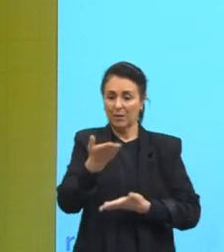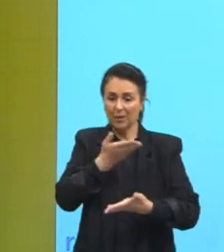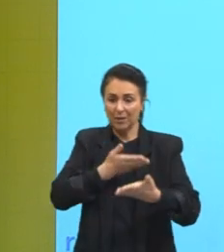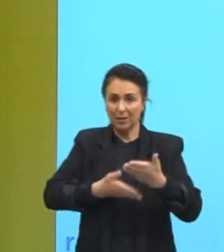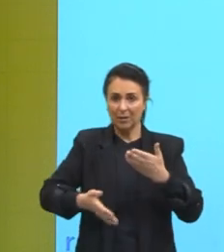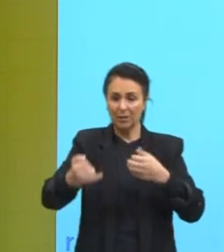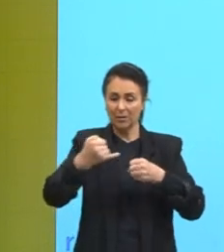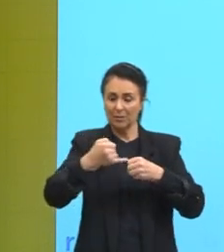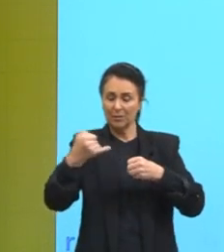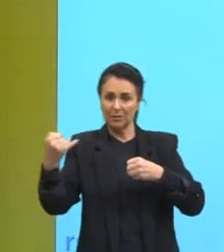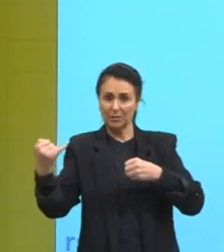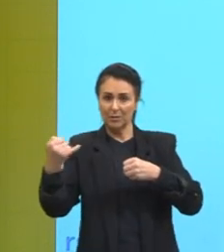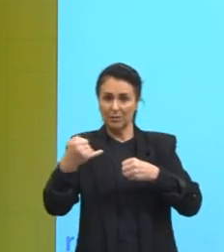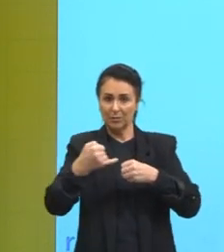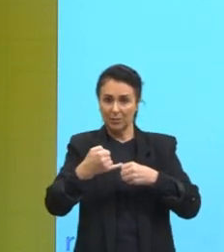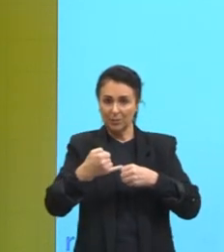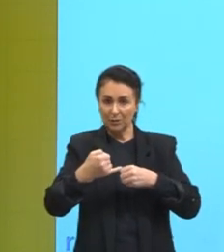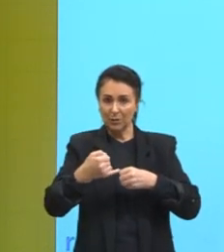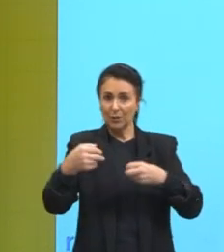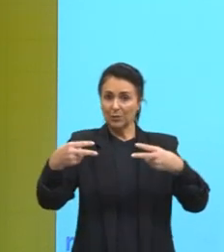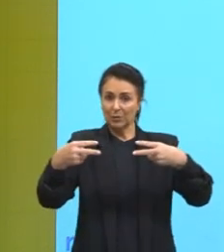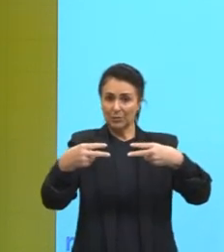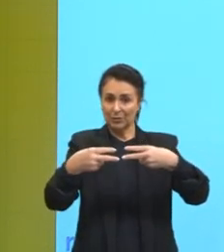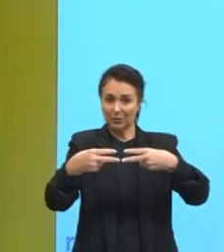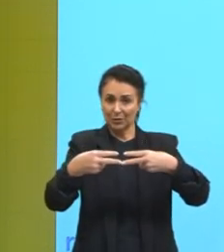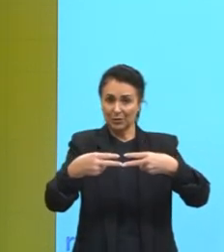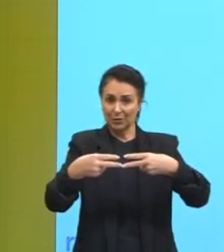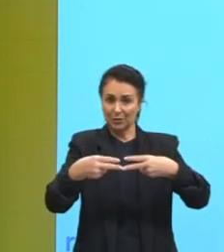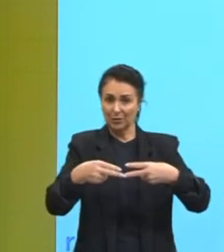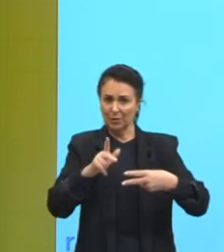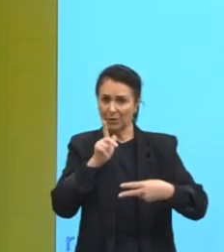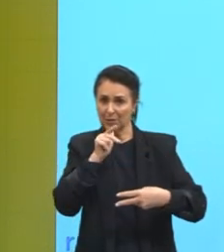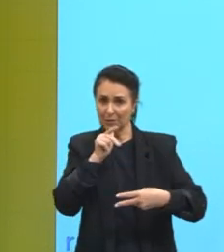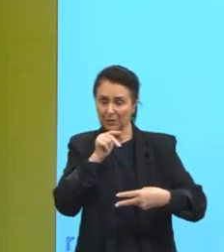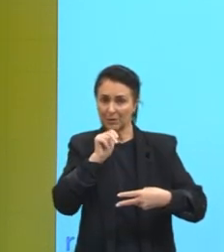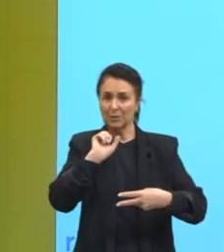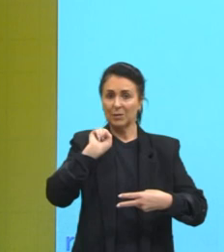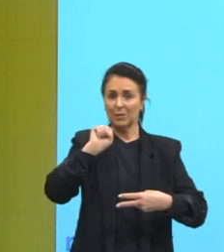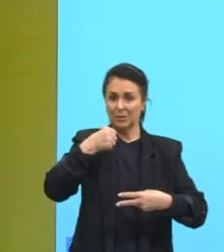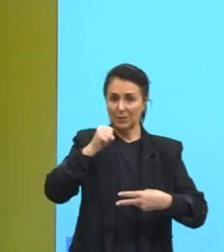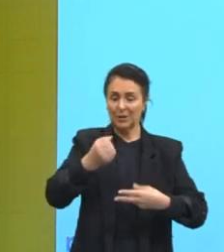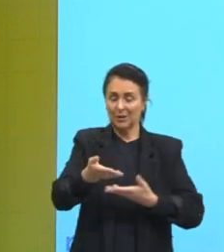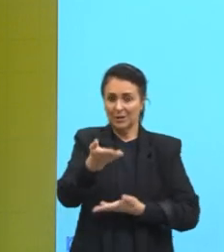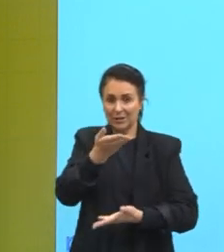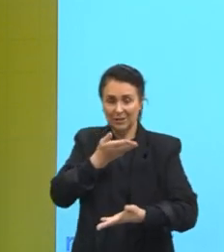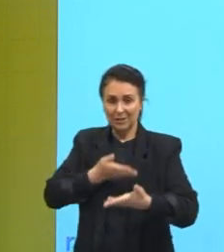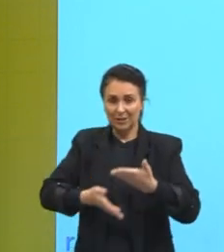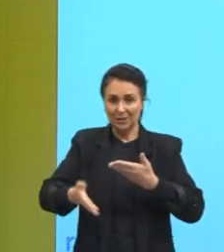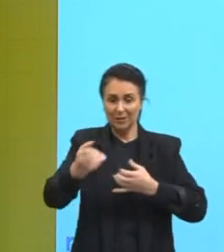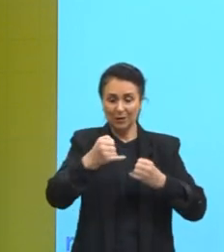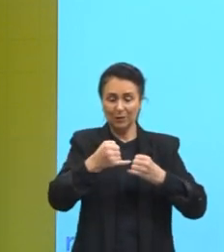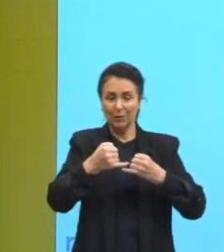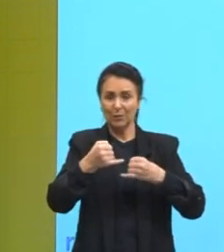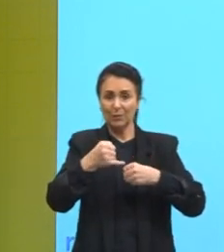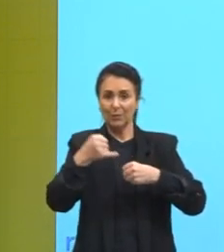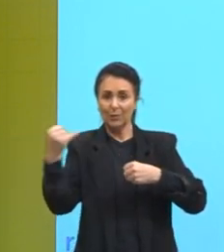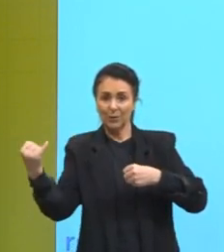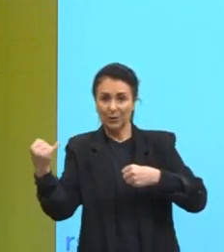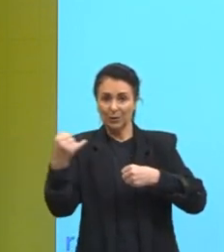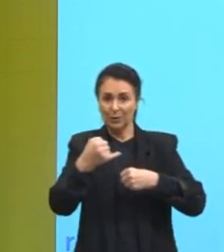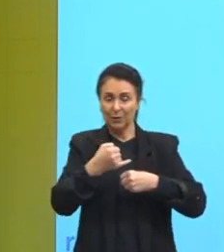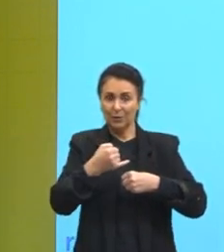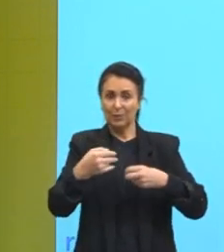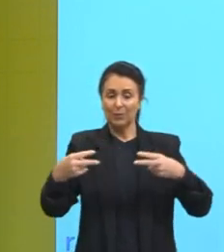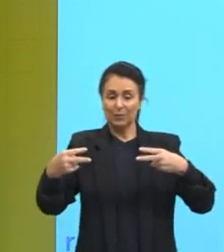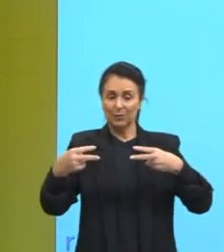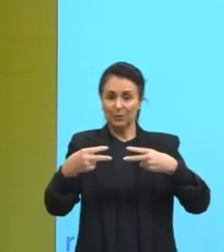dipolo, sendo dipolo a água? Sim, gente? É interação íon-dipolo. Por quê? Porque ela está